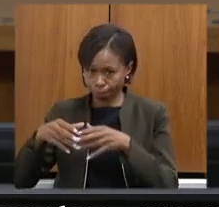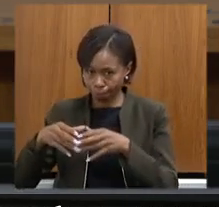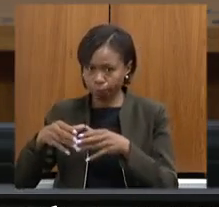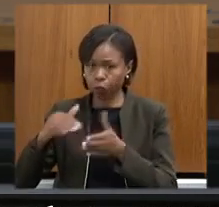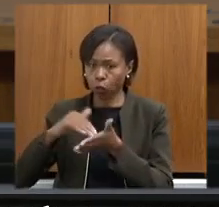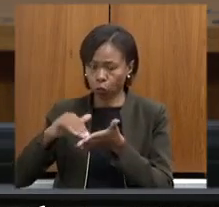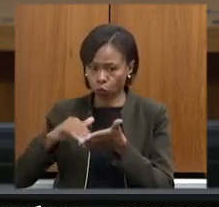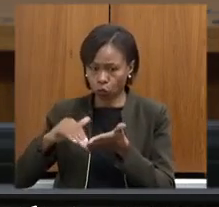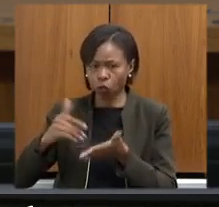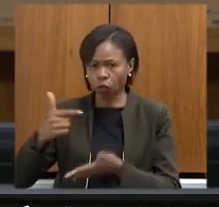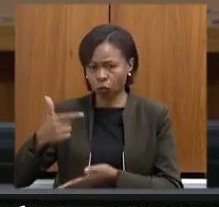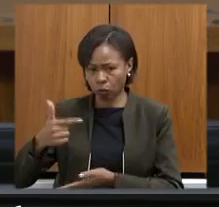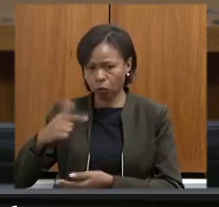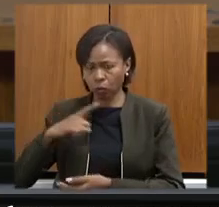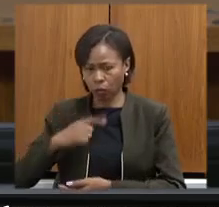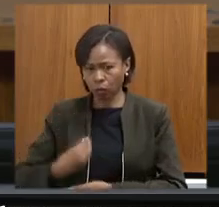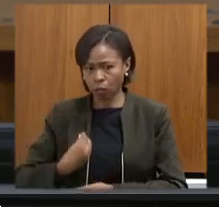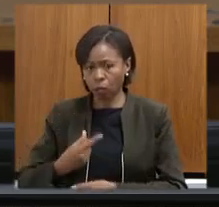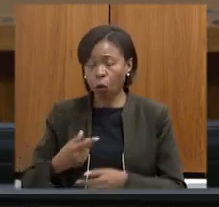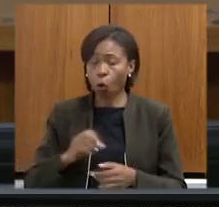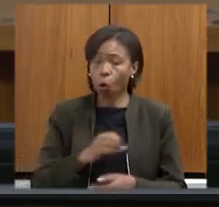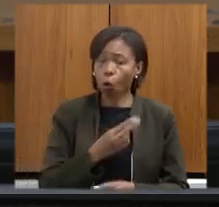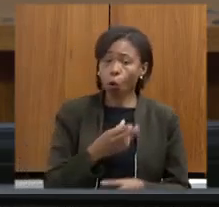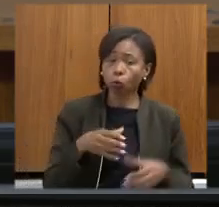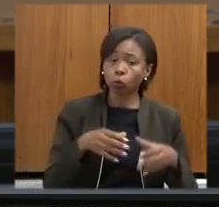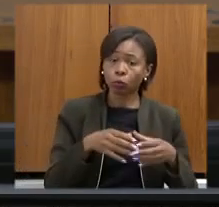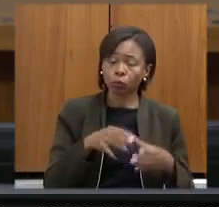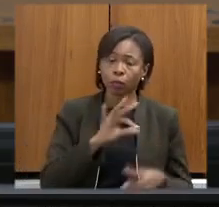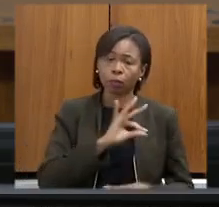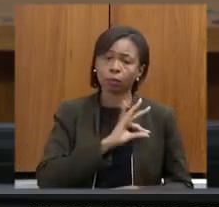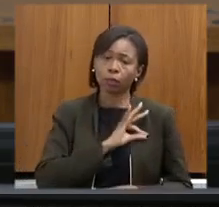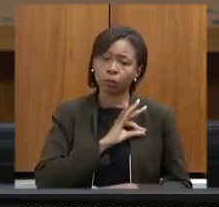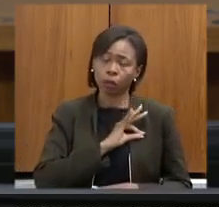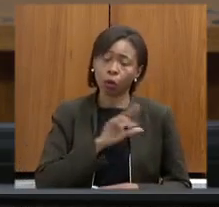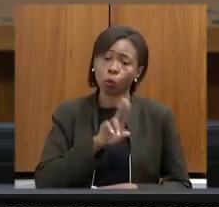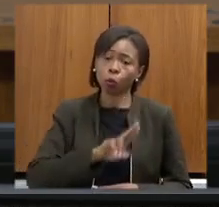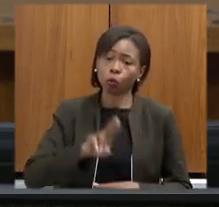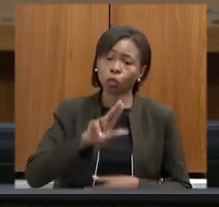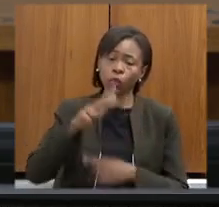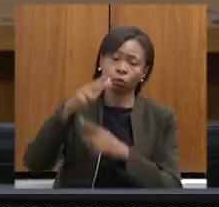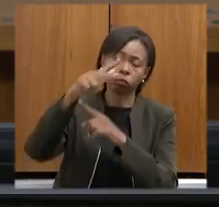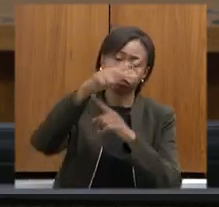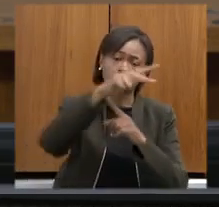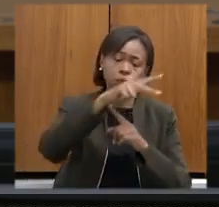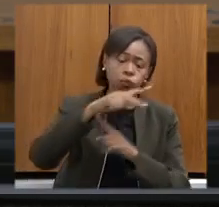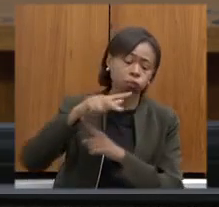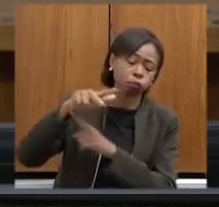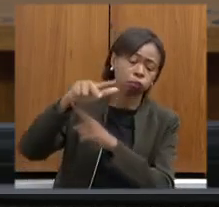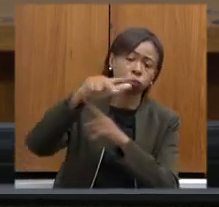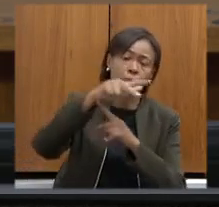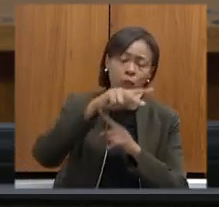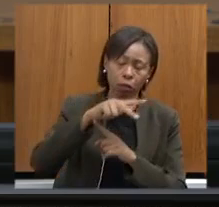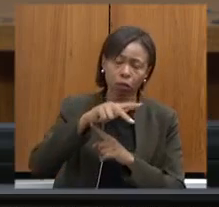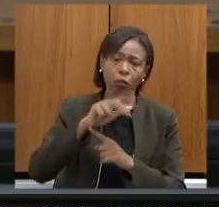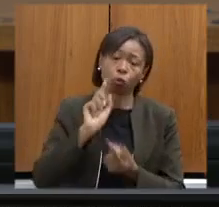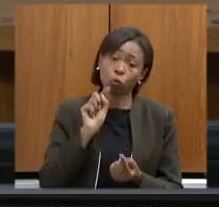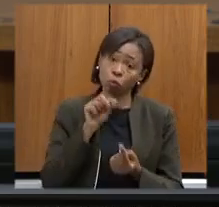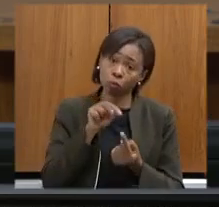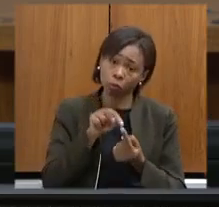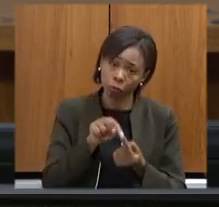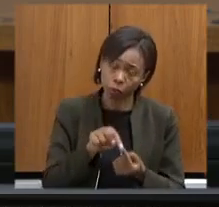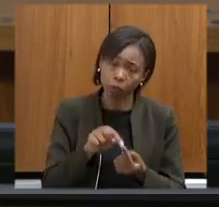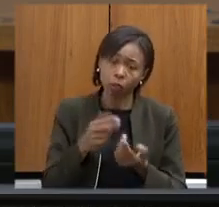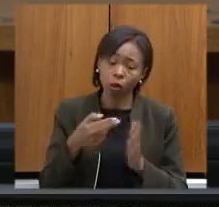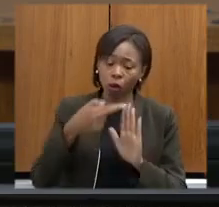seja pela equipe da polícia militar utilizando inclusive drones para essa finalidade esses relatórios deputados estão à